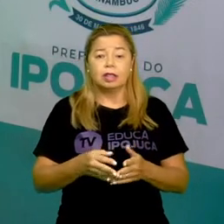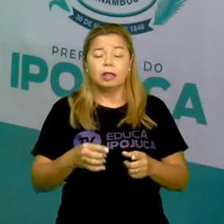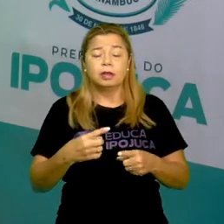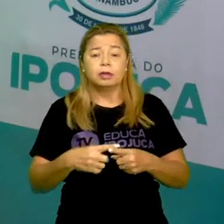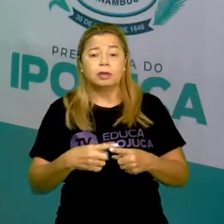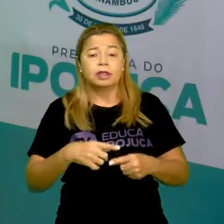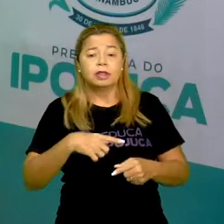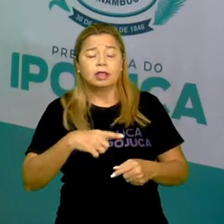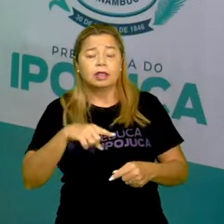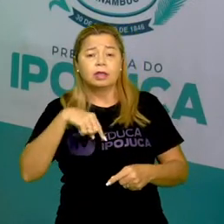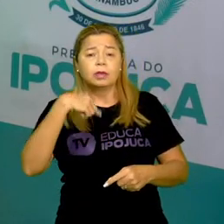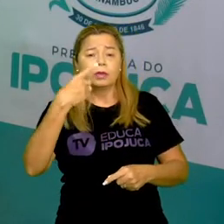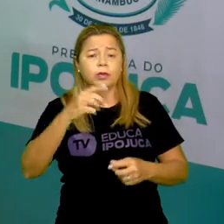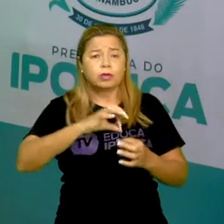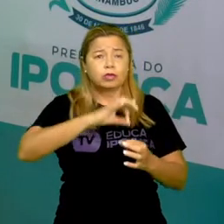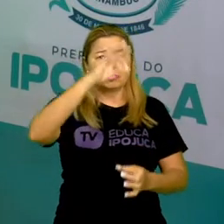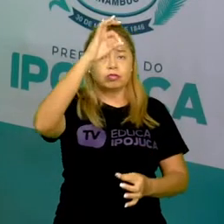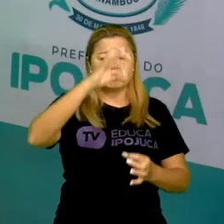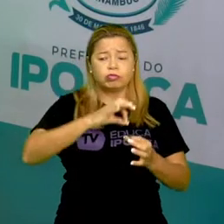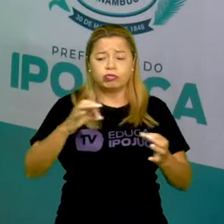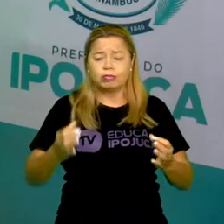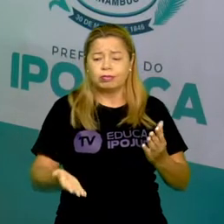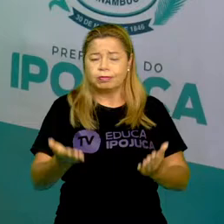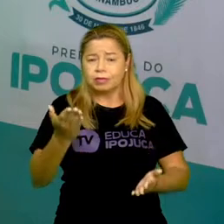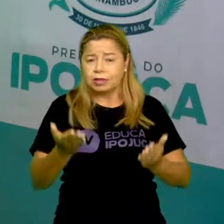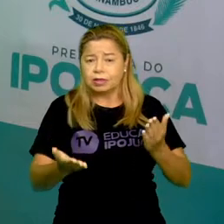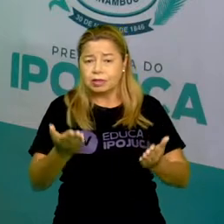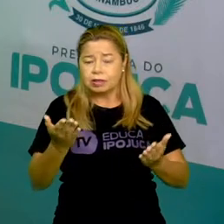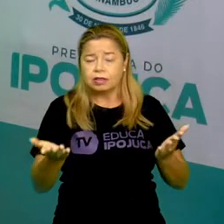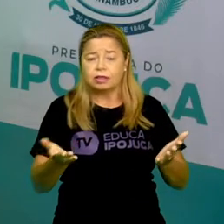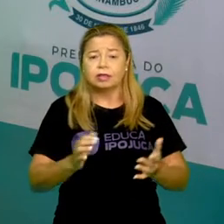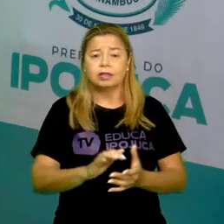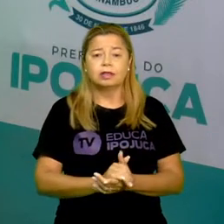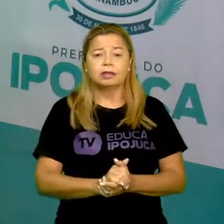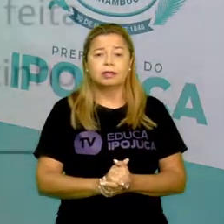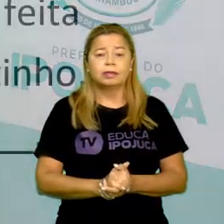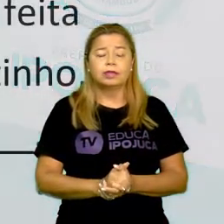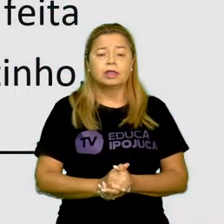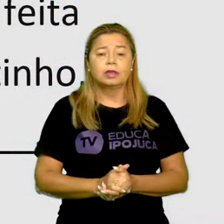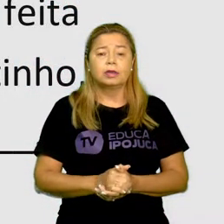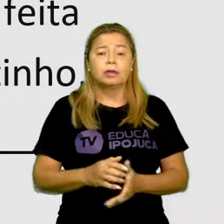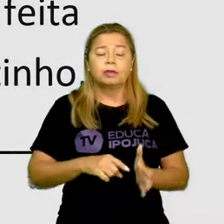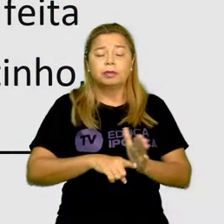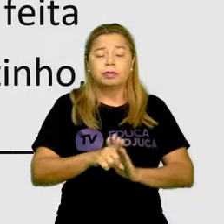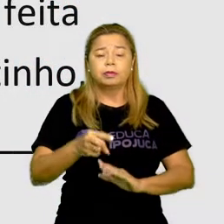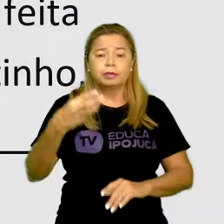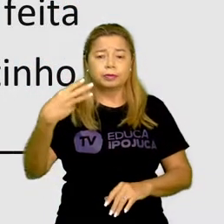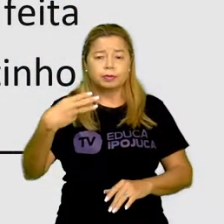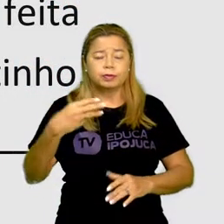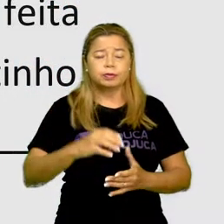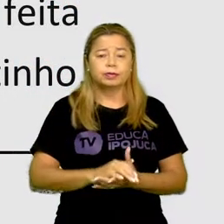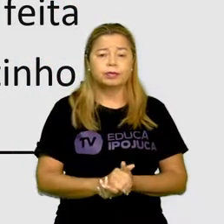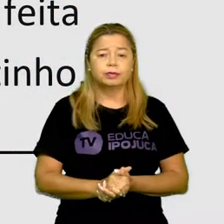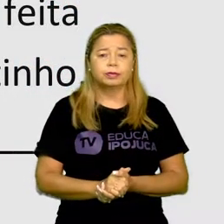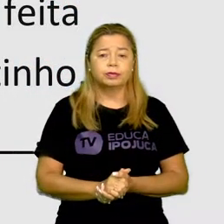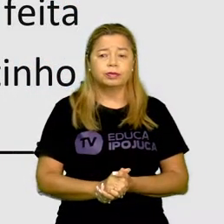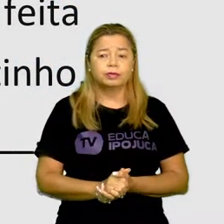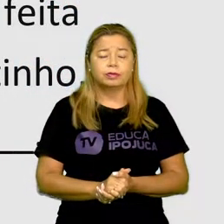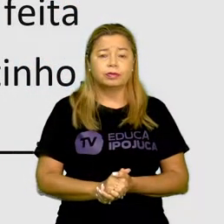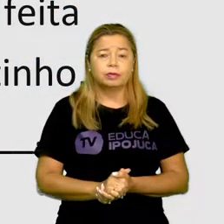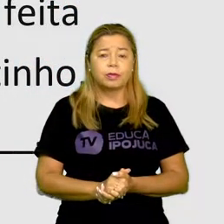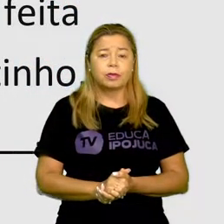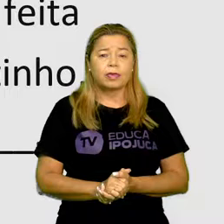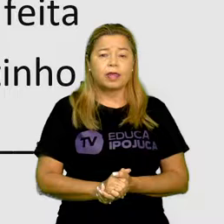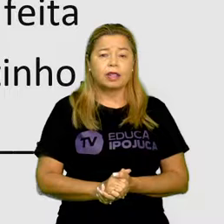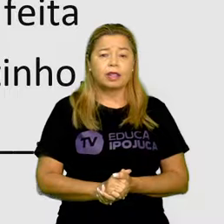outras grandezas. Tá bom? Pergunta 3 agora. E aí você